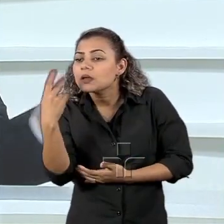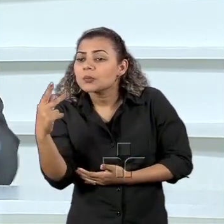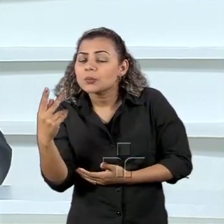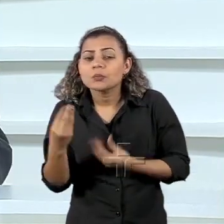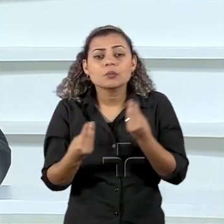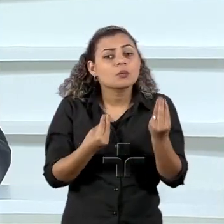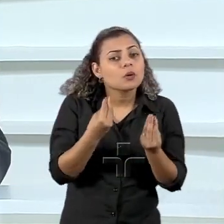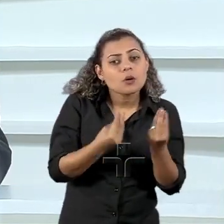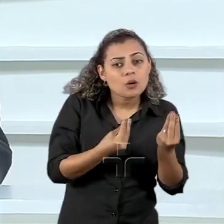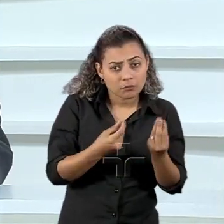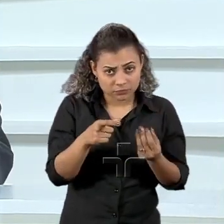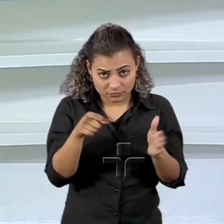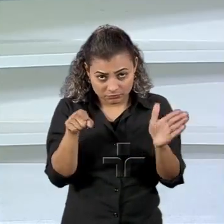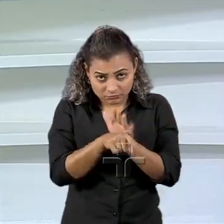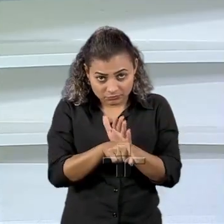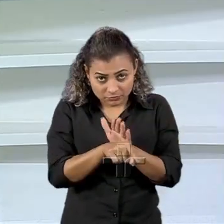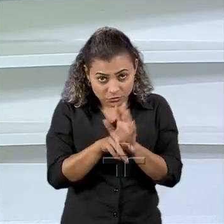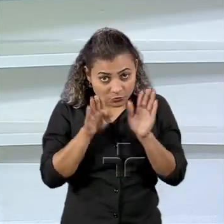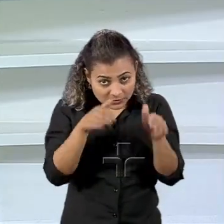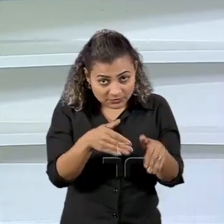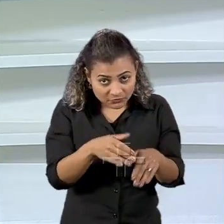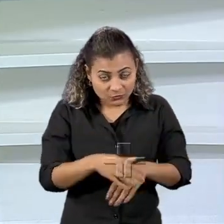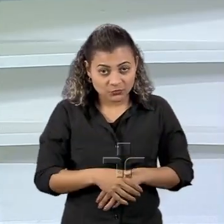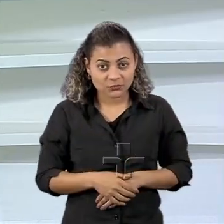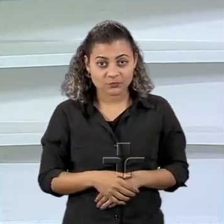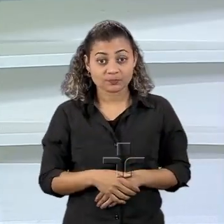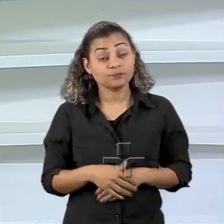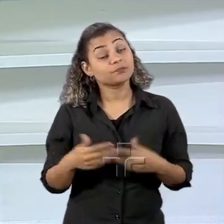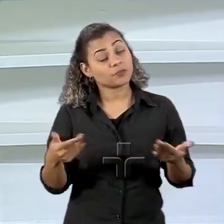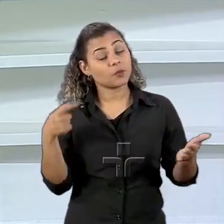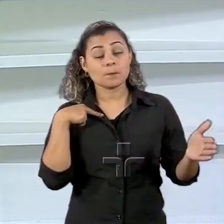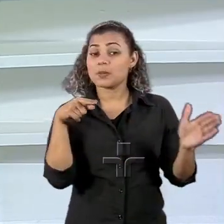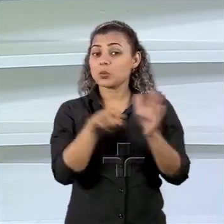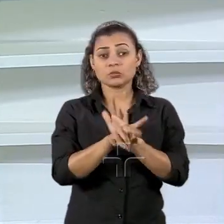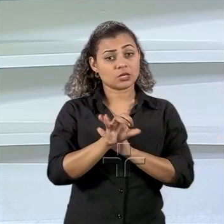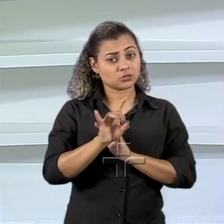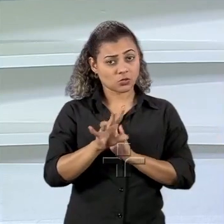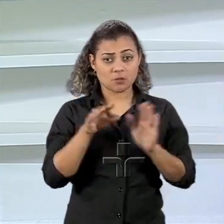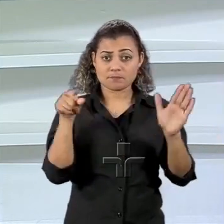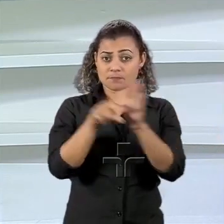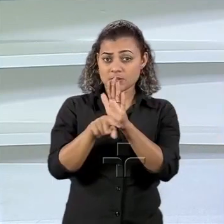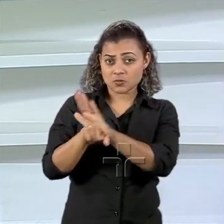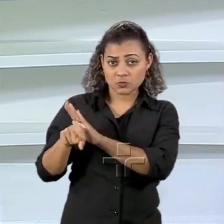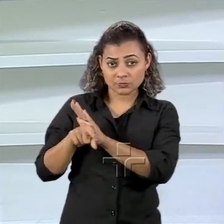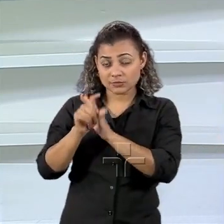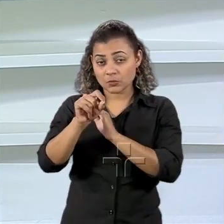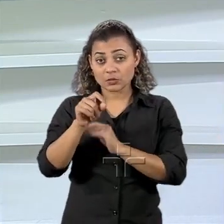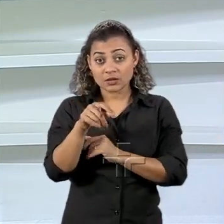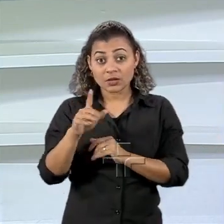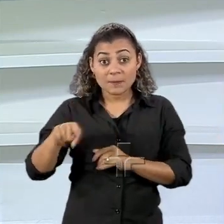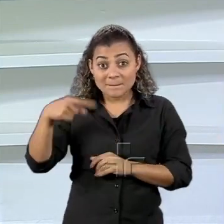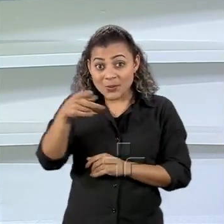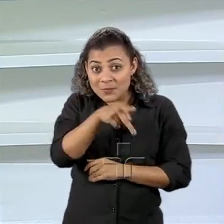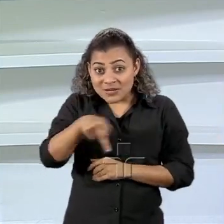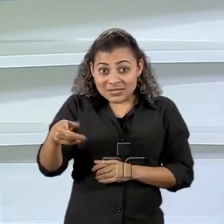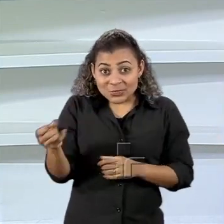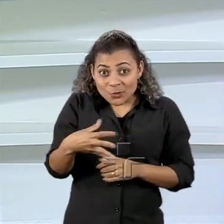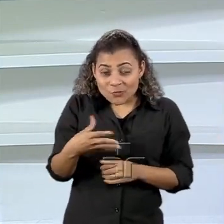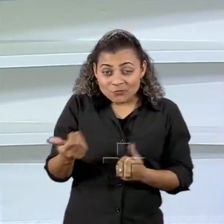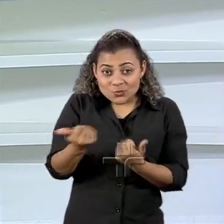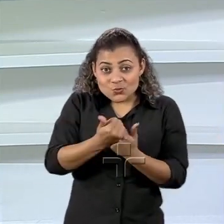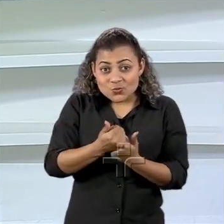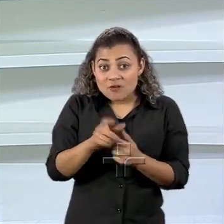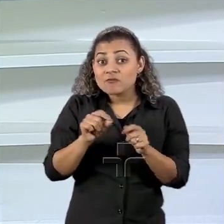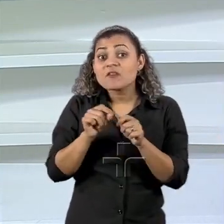você quer dirigir alguma pergunta específica? Não, eu queria perguntar assim, é o problema incontornável, o próximo presidente vai ter que fazer alguma coisa em relação à